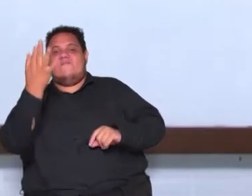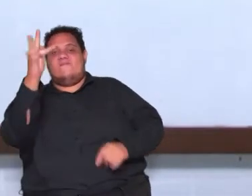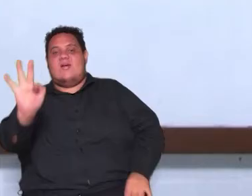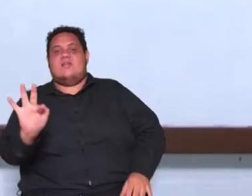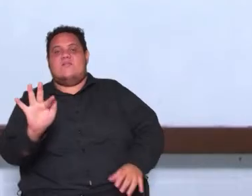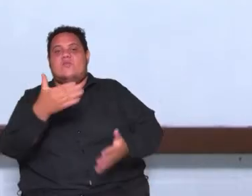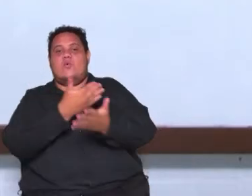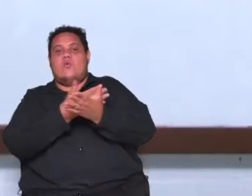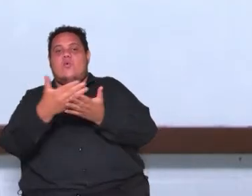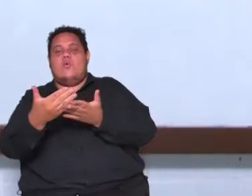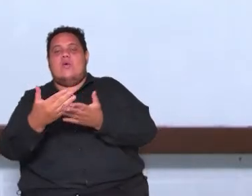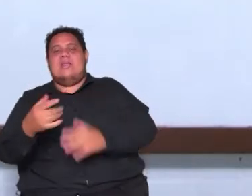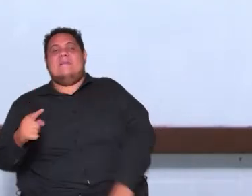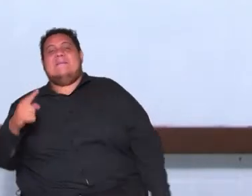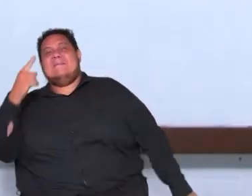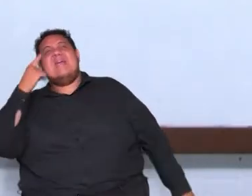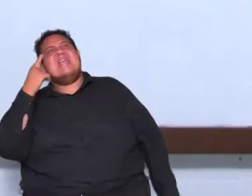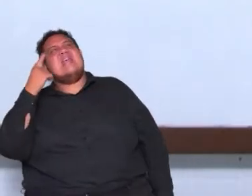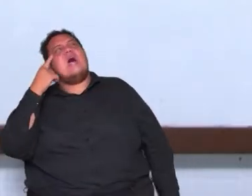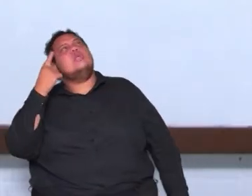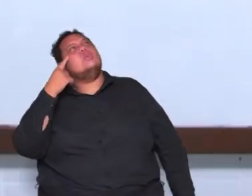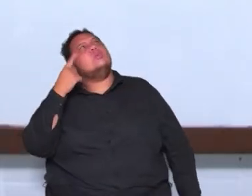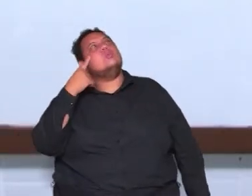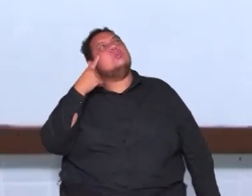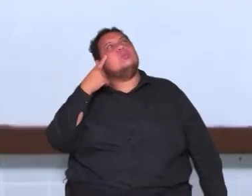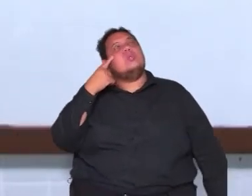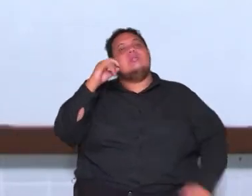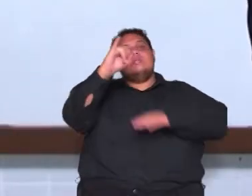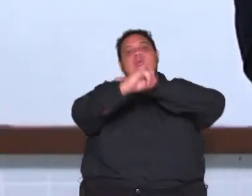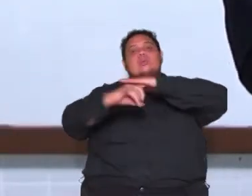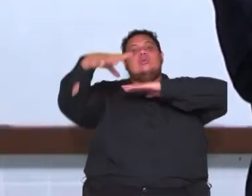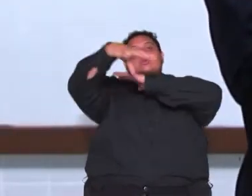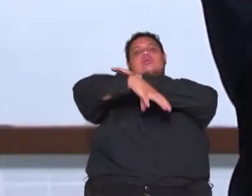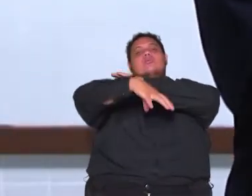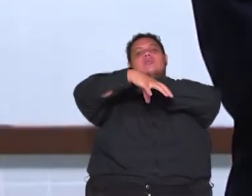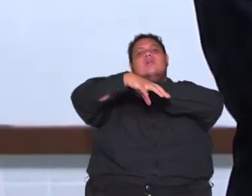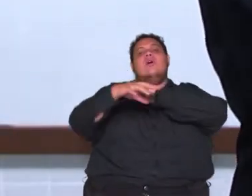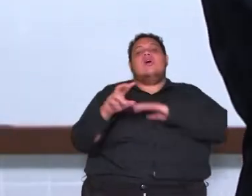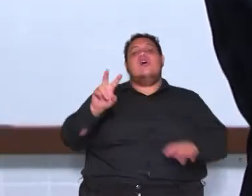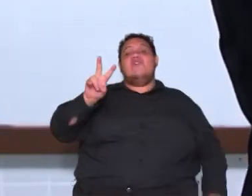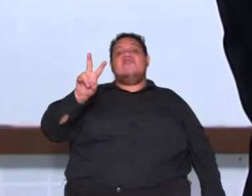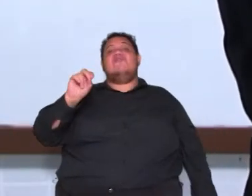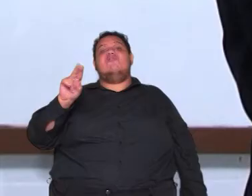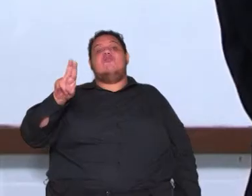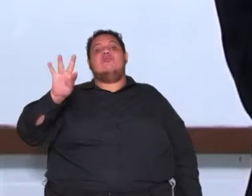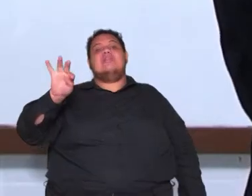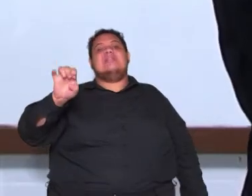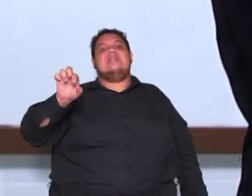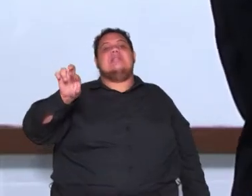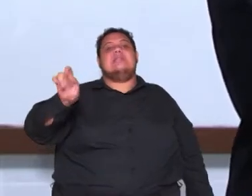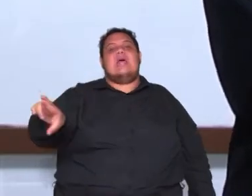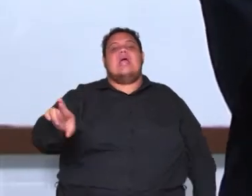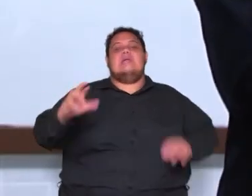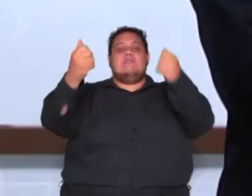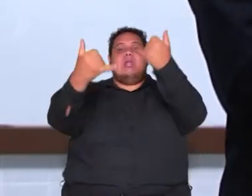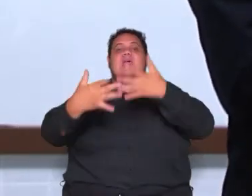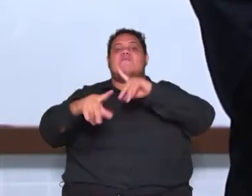dos grandes pensadores iluministas Voltaire dizia o seguinte olha aqui